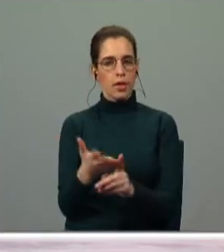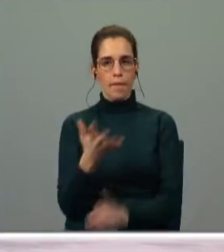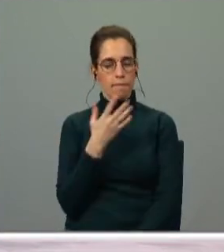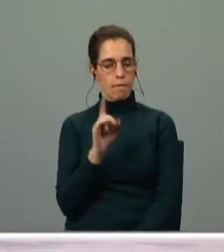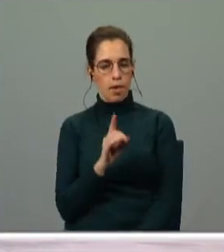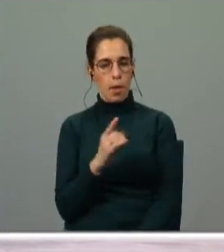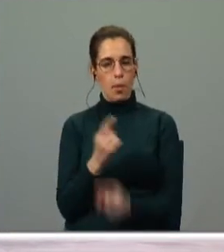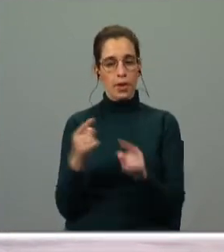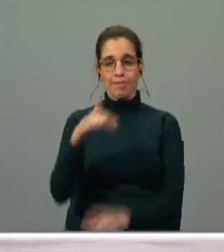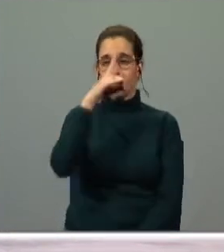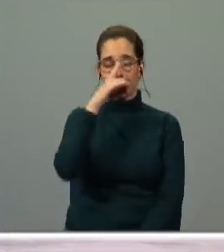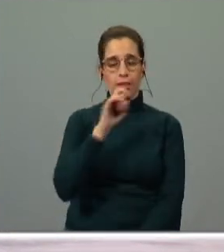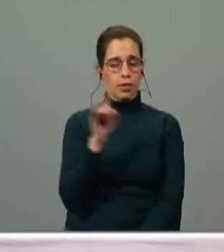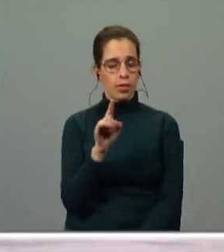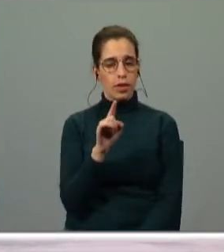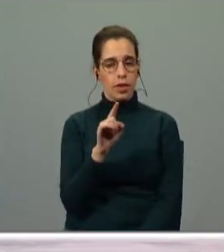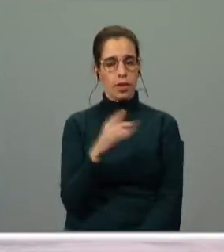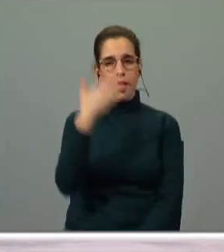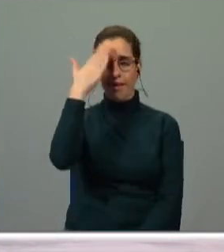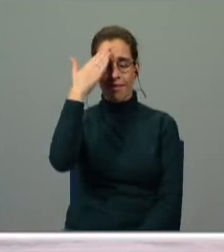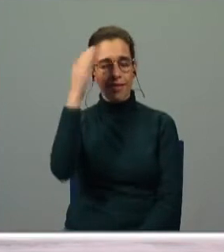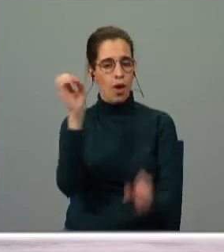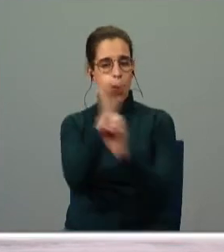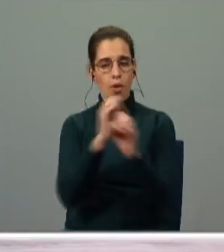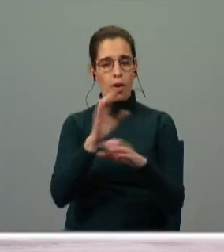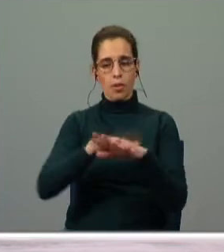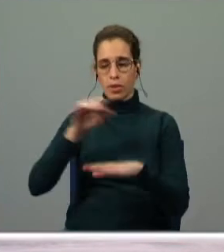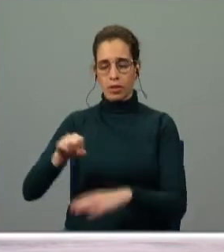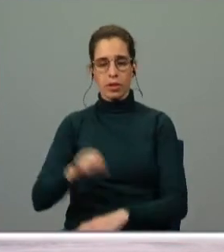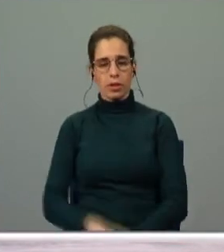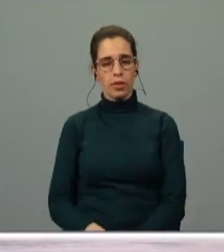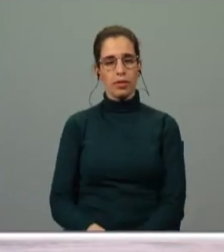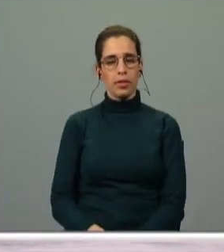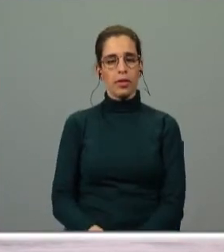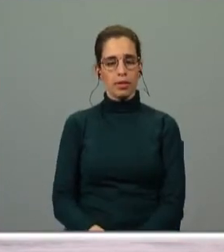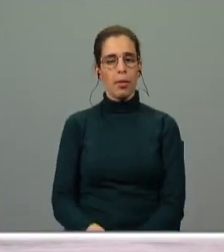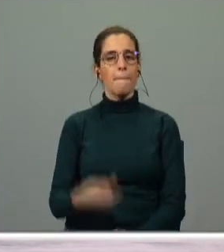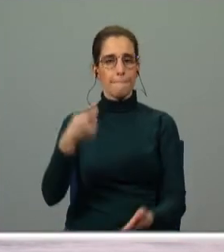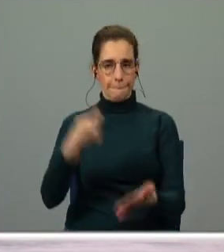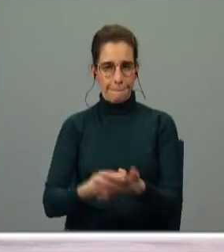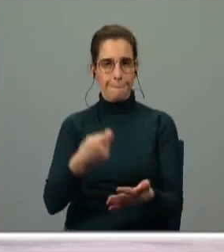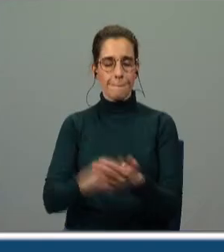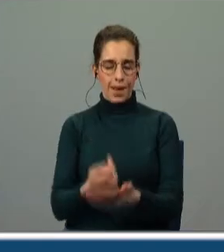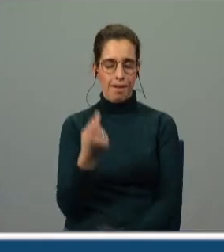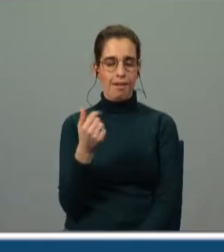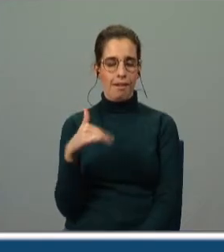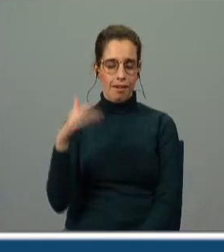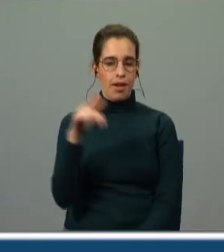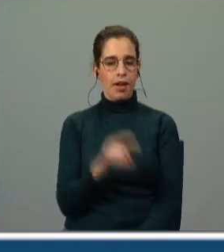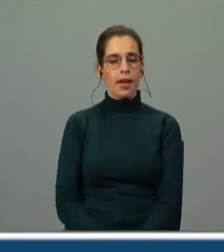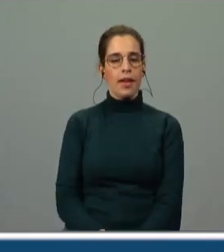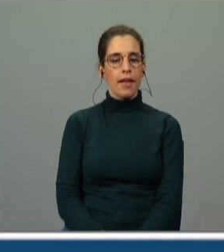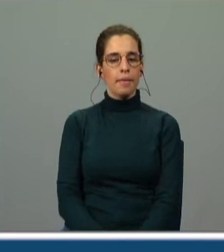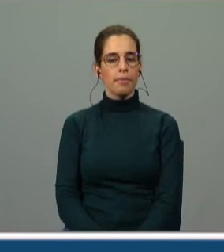não se lembram nem têm noção que por isto vão pagar amargamente é a referência à